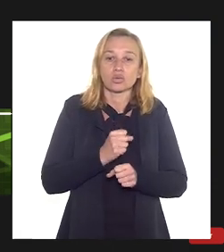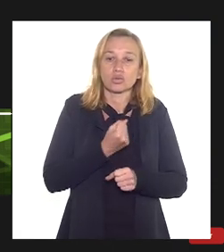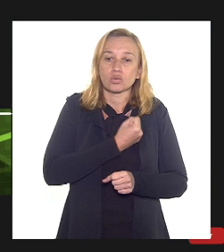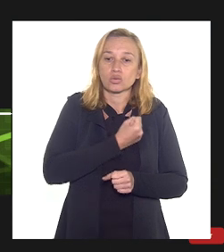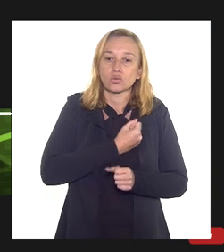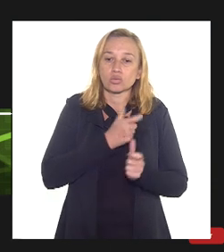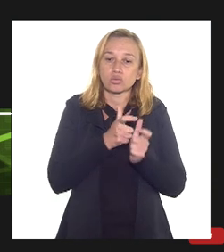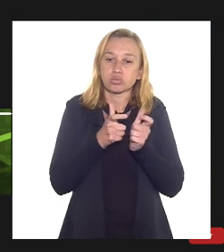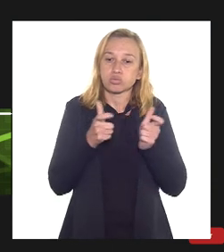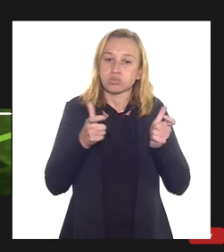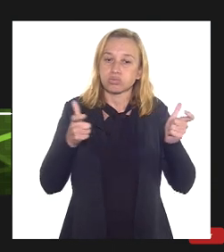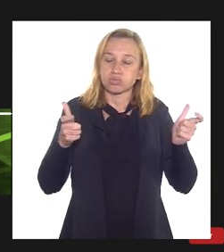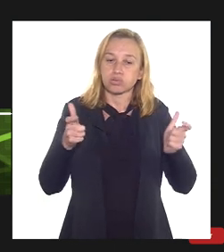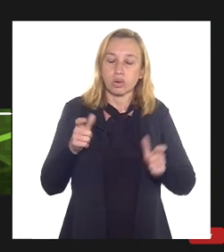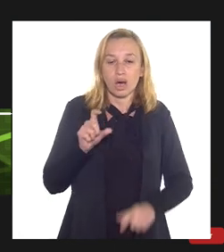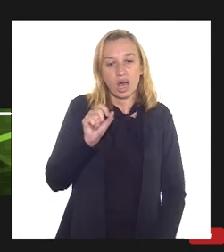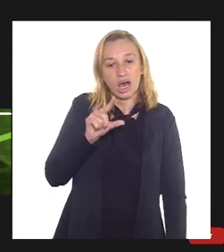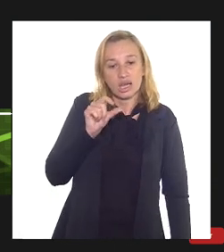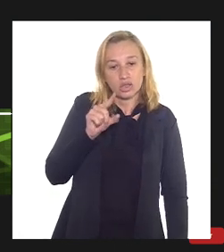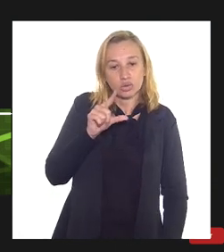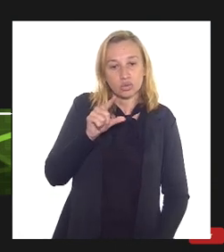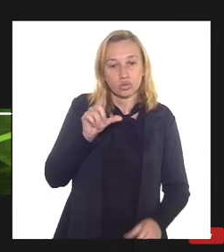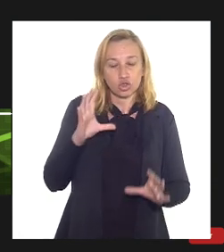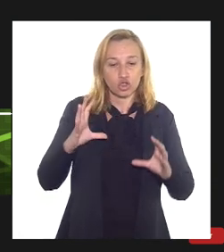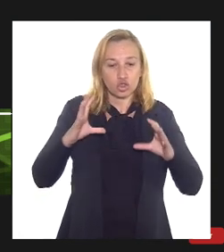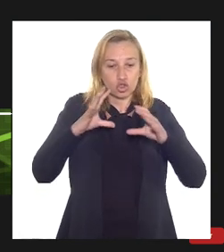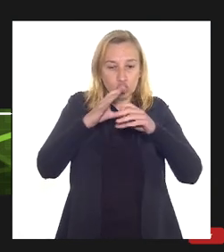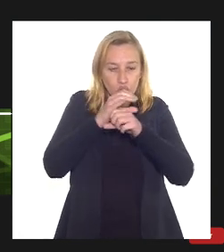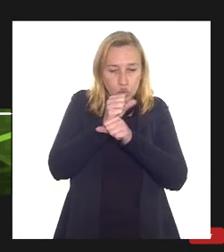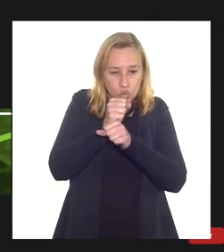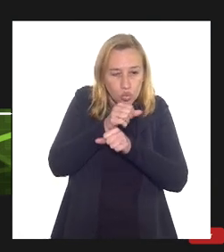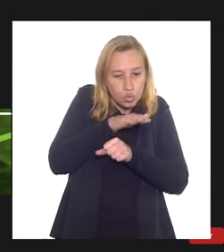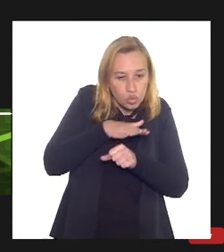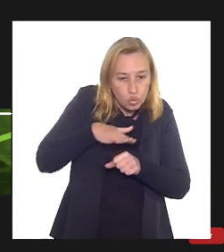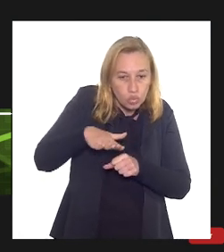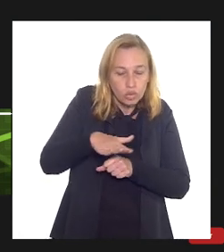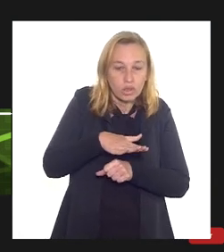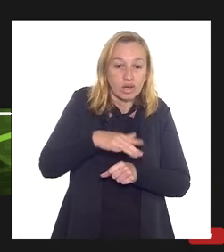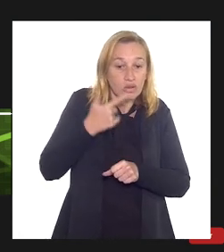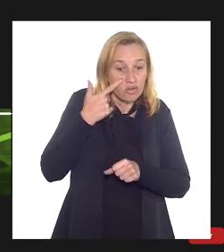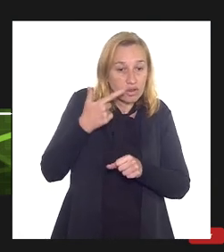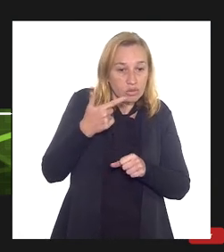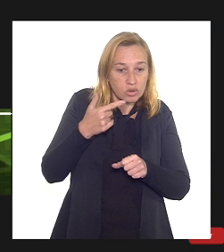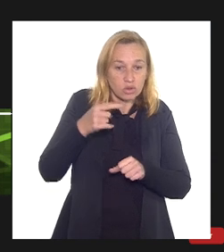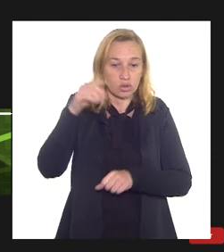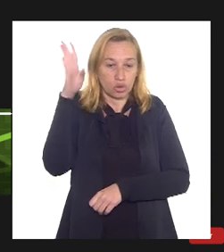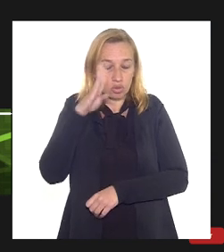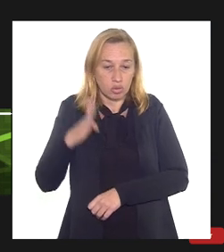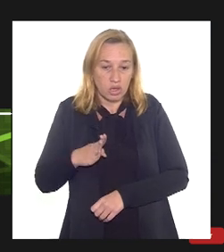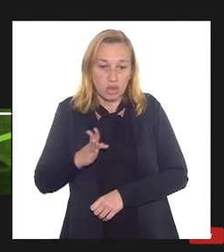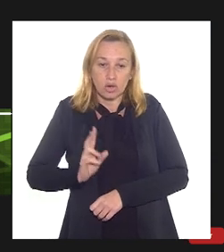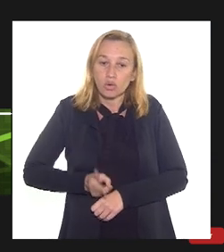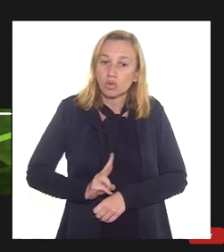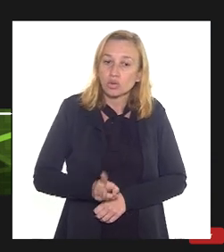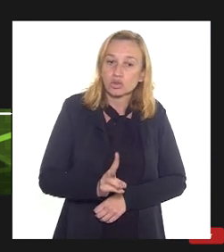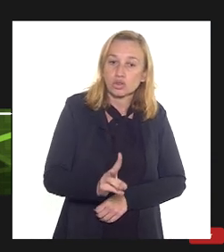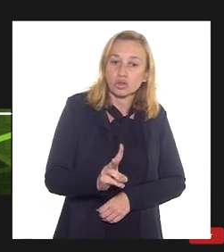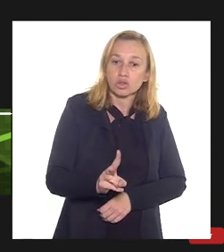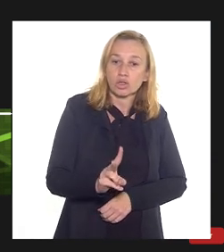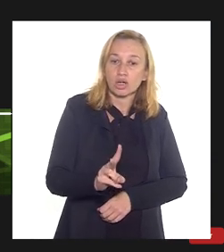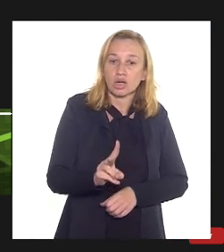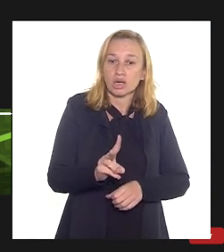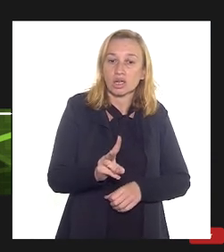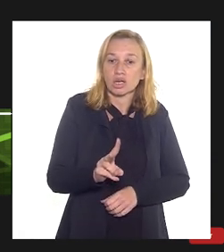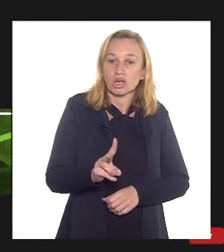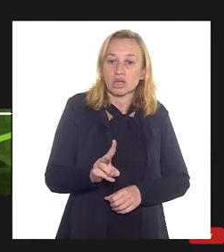na oferta dessa parte azul escura na base nós vemos que o Brasil ainda permanecerá nesse mesmo horizonte